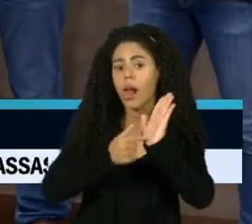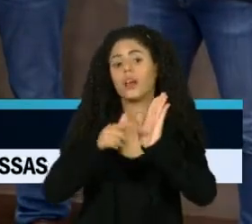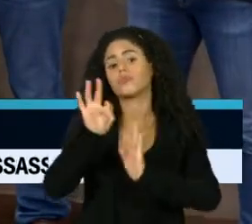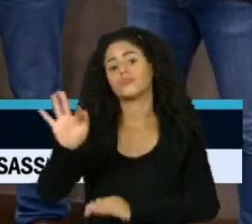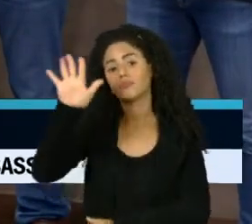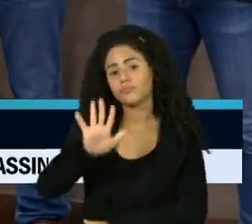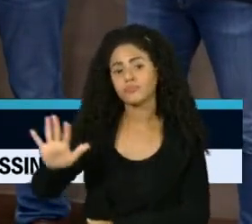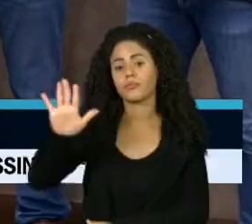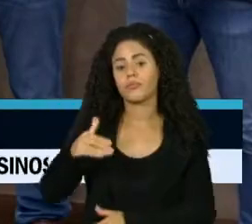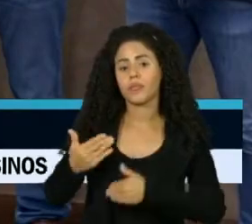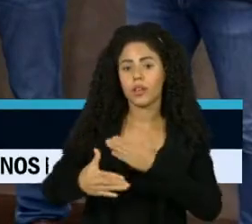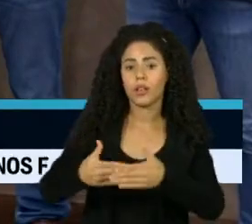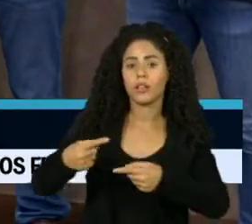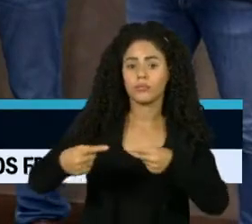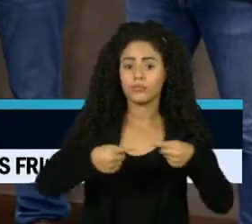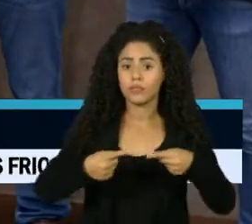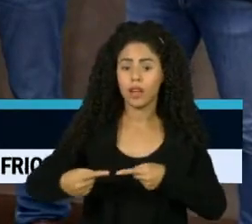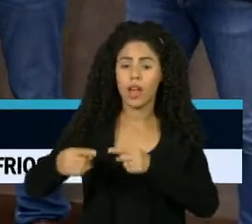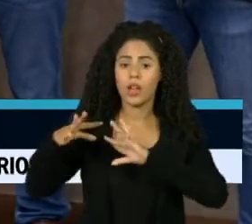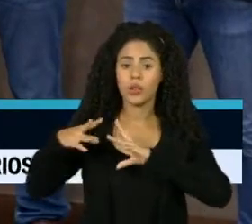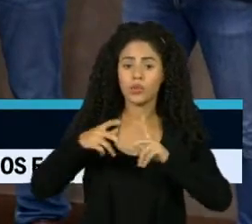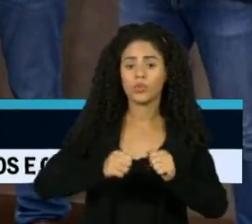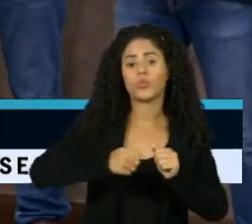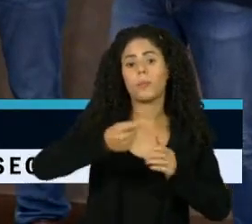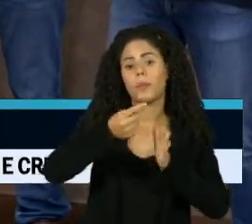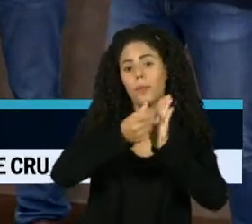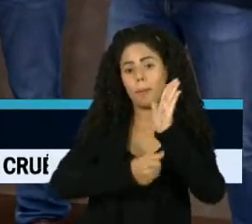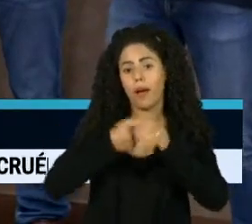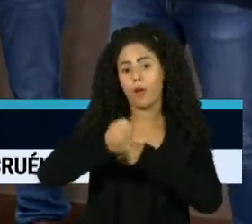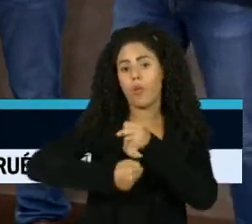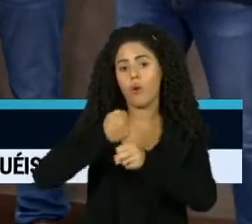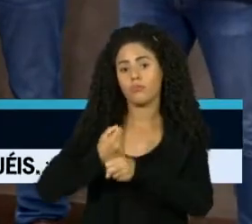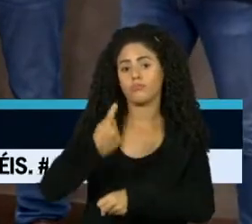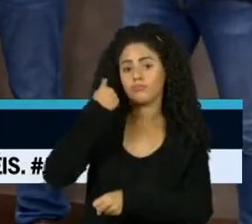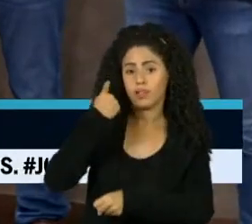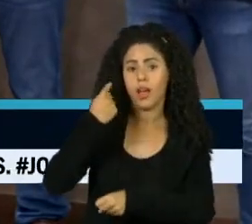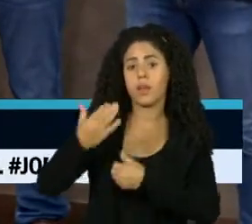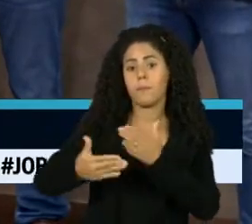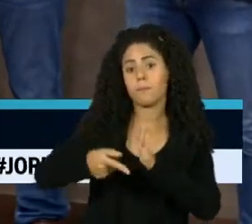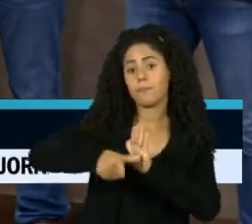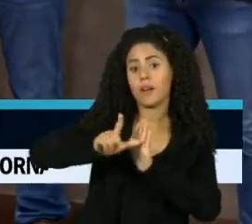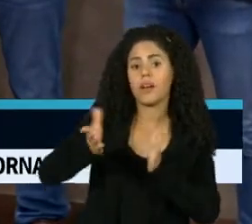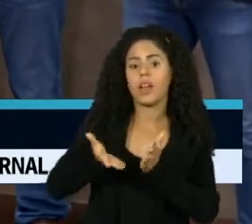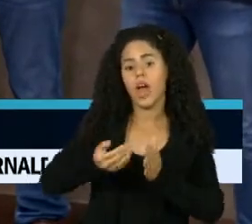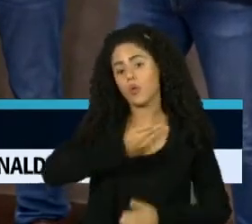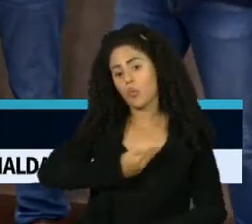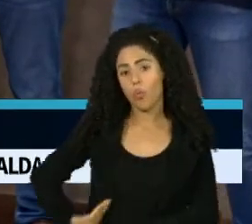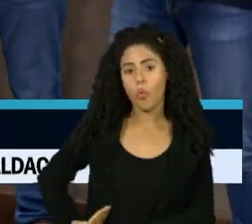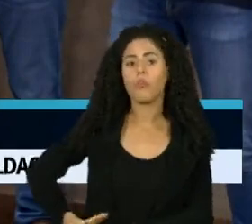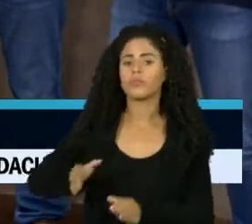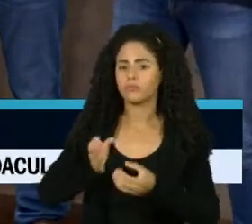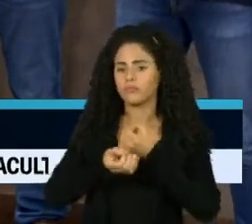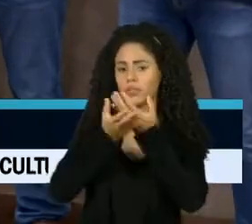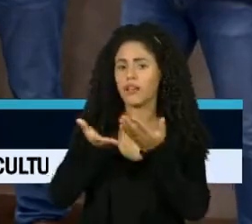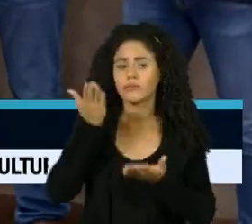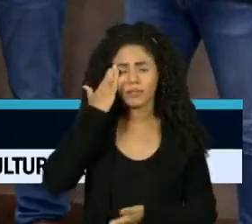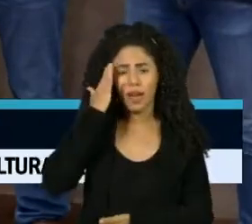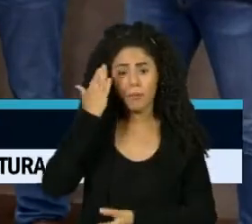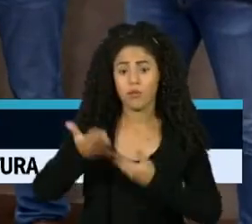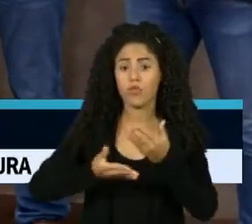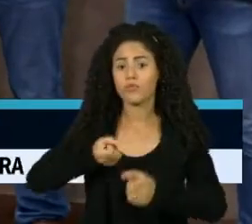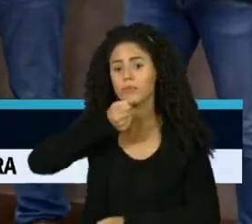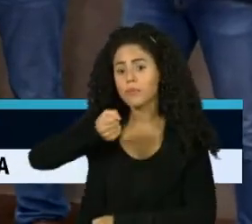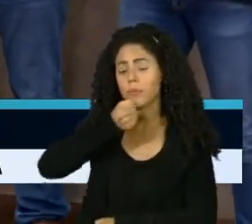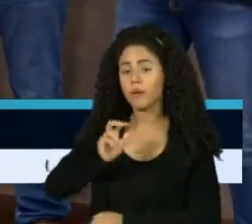dá no ano que antecede a aplicação do orçamento no ano subsequente. Eu tenho certeza que o governador tem essa informação. Numa entrevista